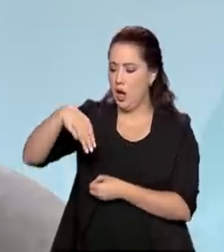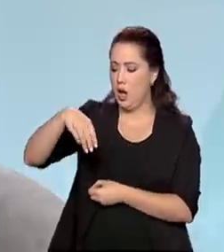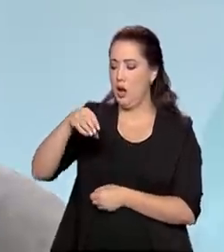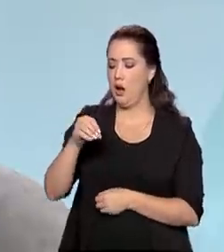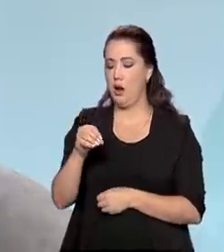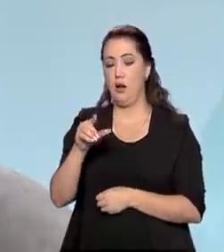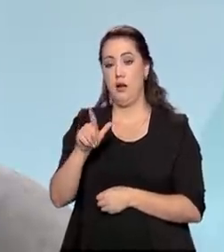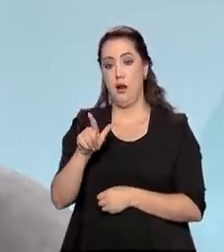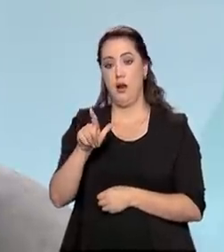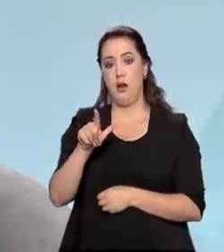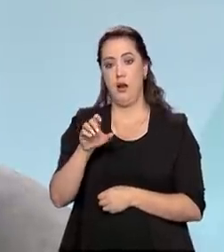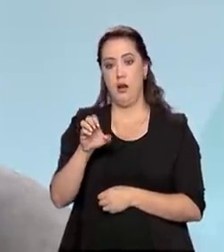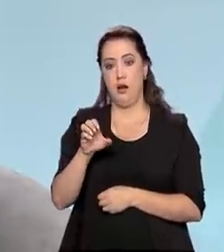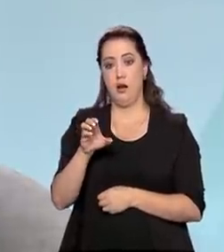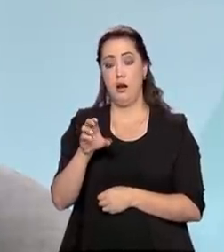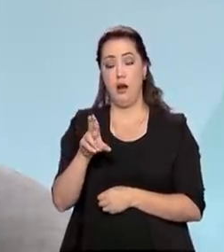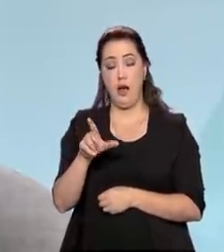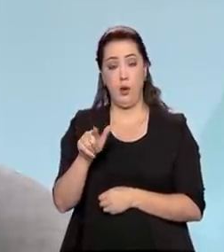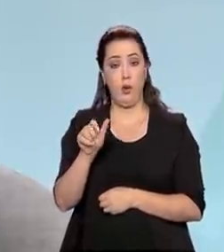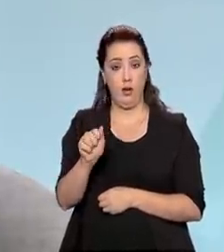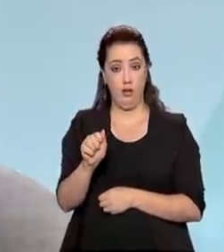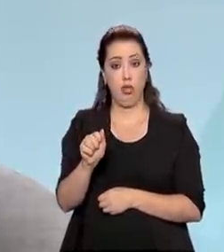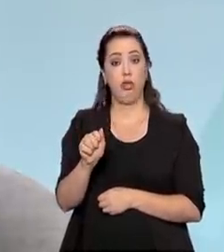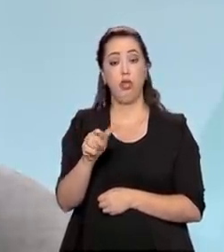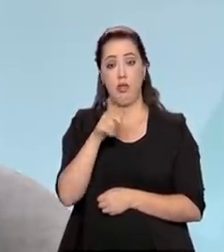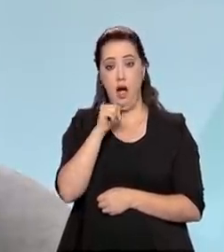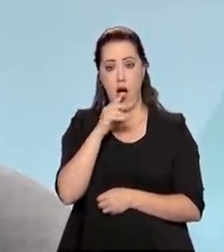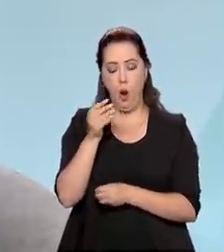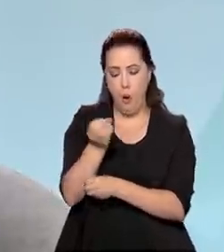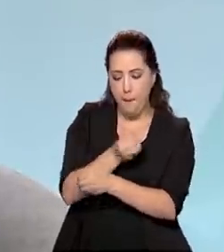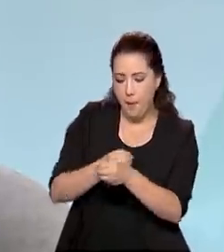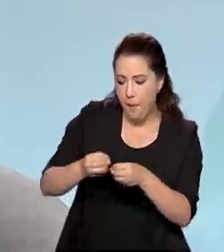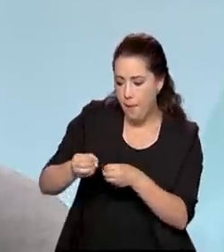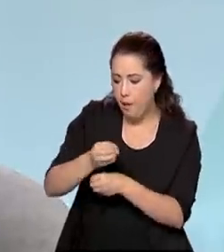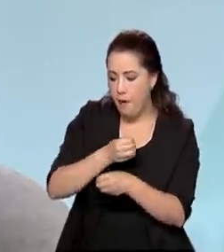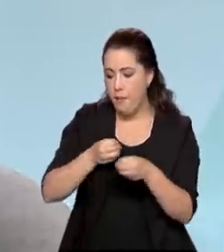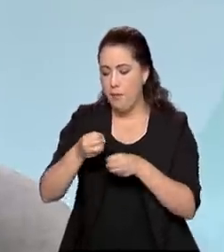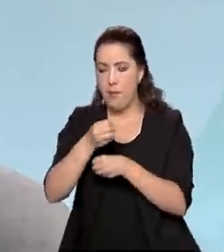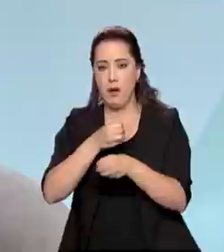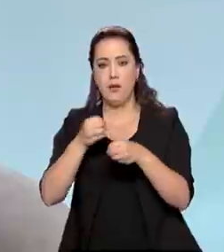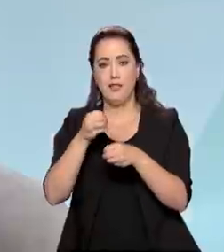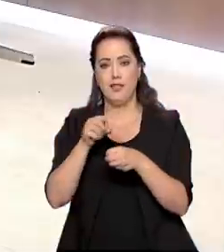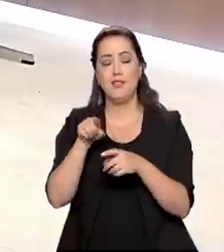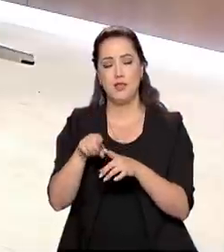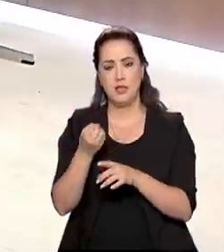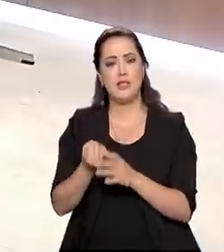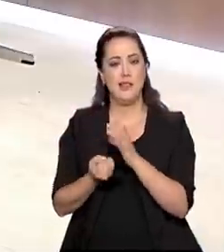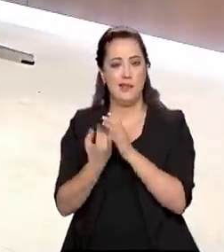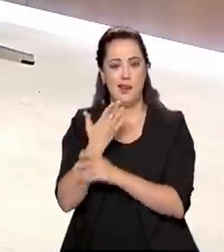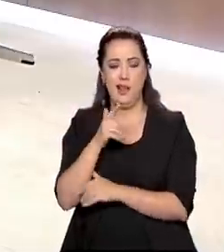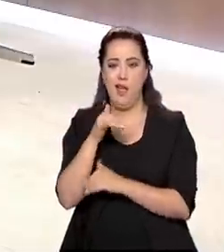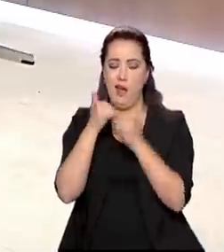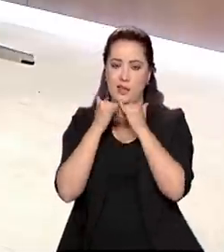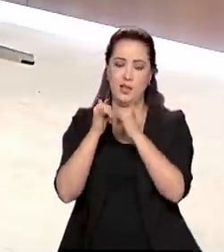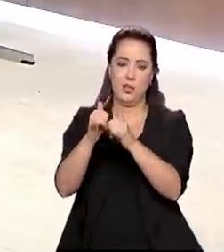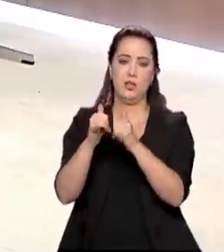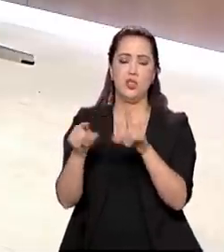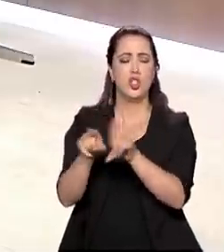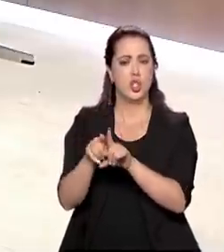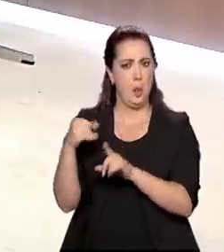que você separa. E, para isso, se gasta energia para fazer essa eletrólise. E é muita energia, é um processo